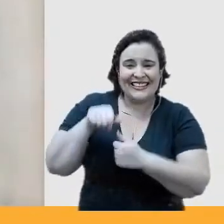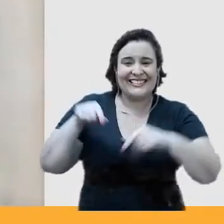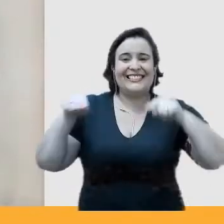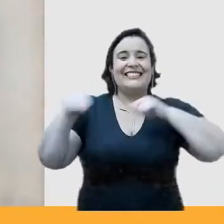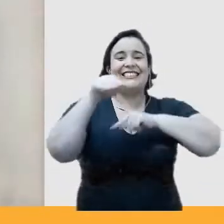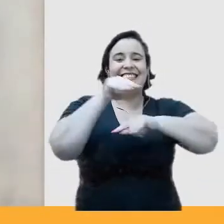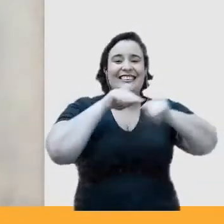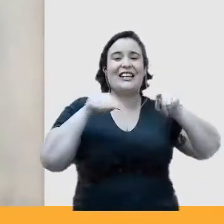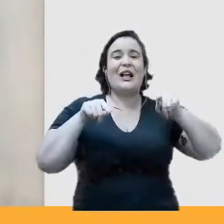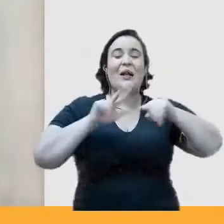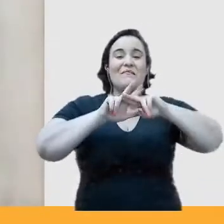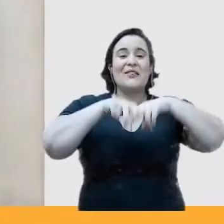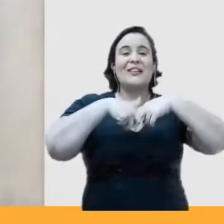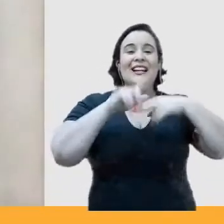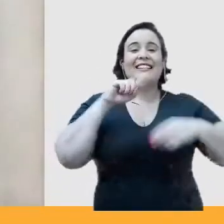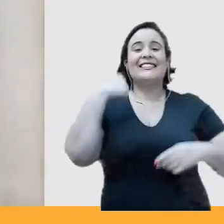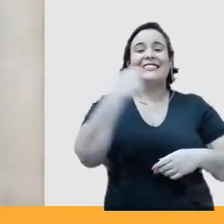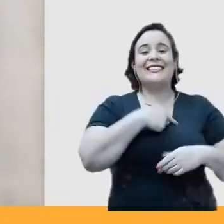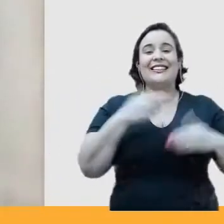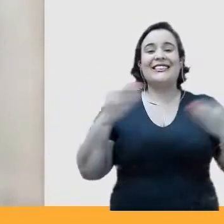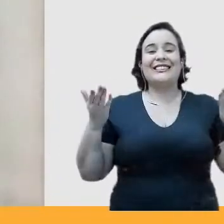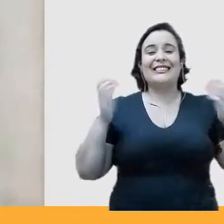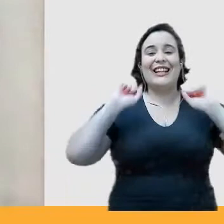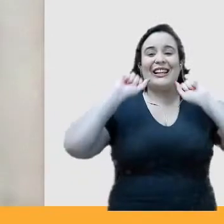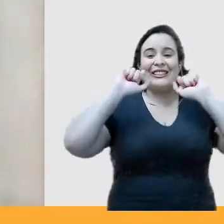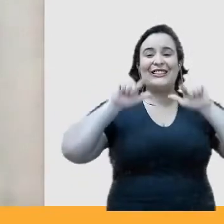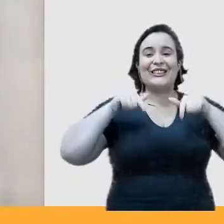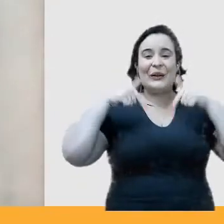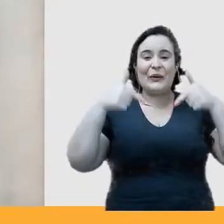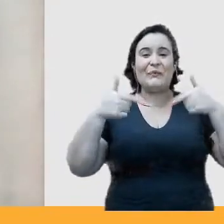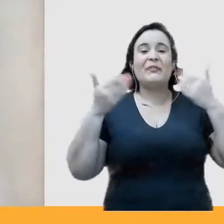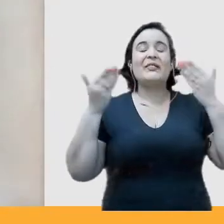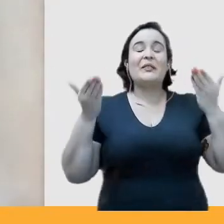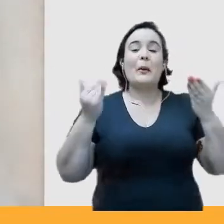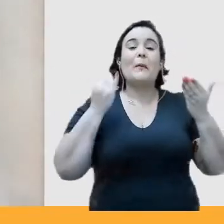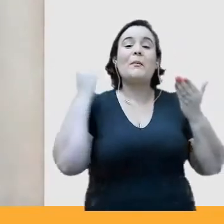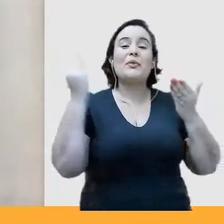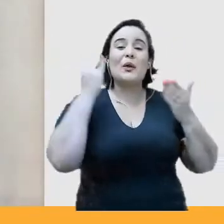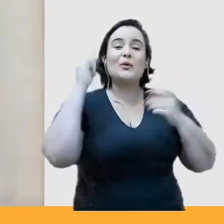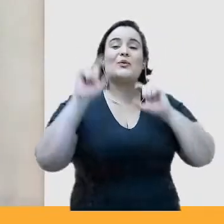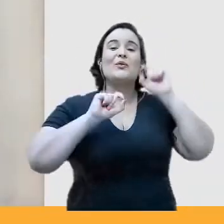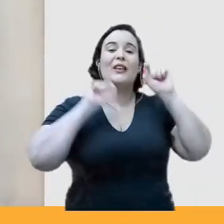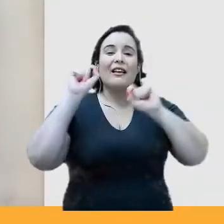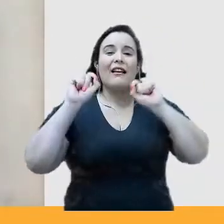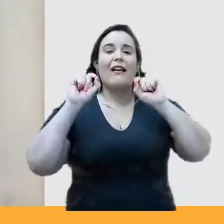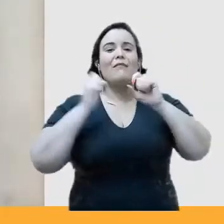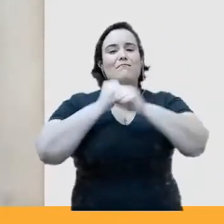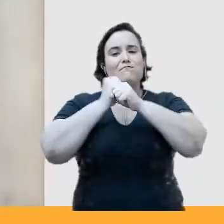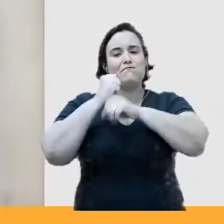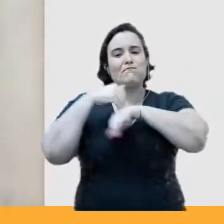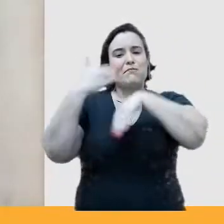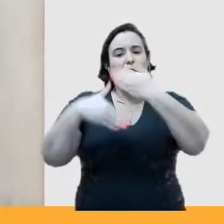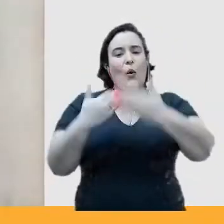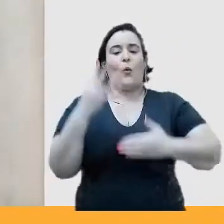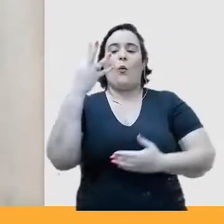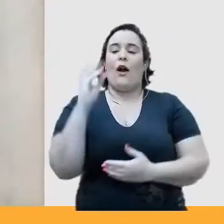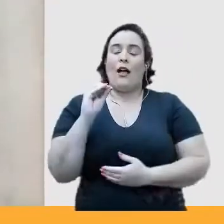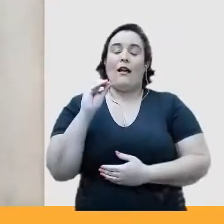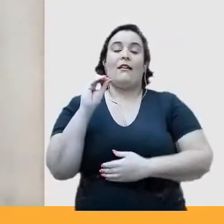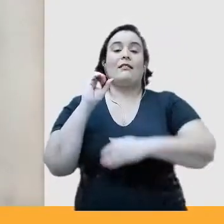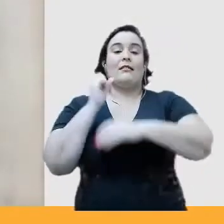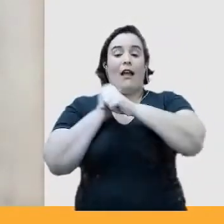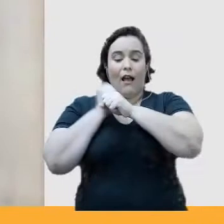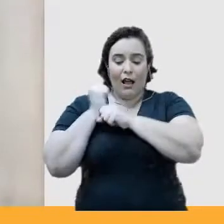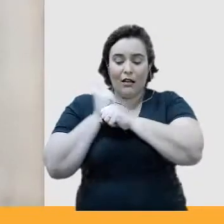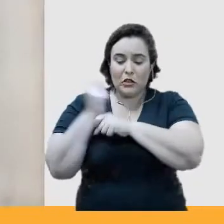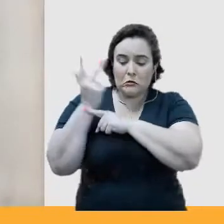as nossas lutas. Uma das questões importantes é que, ao longo desses 40 anos de conquistas de